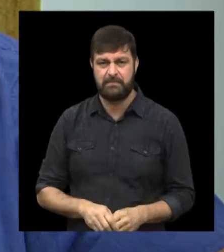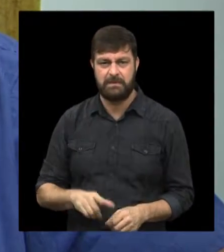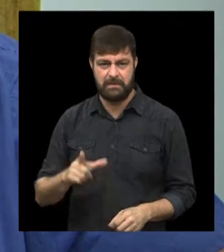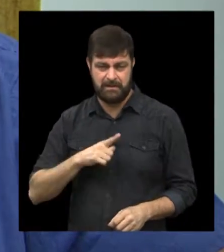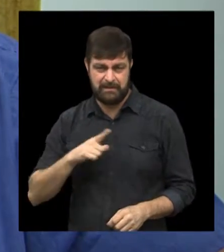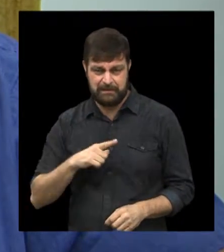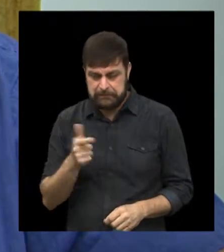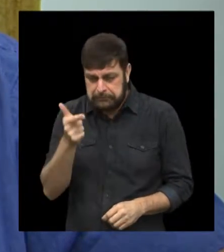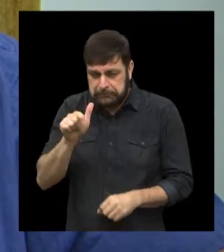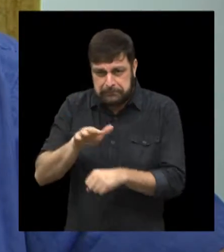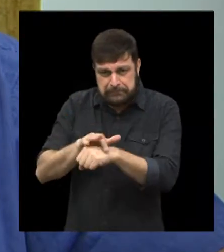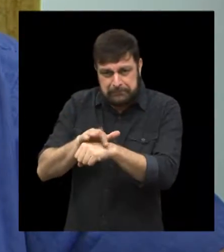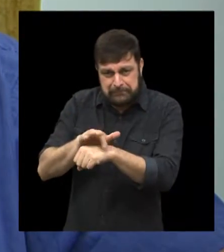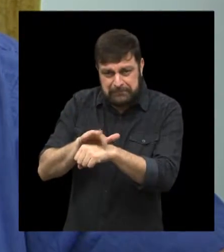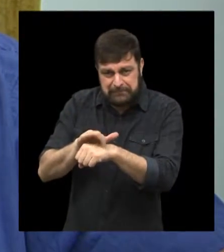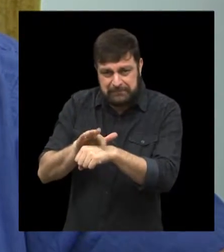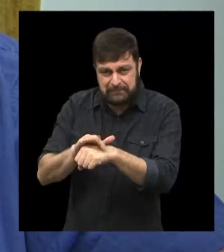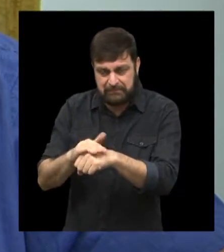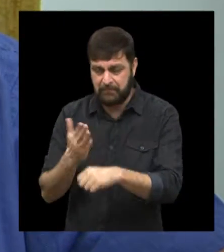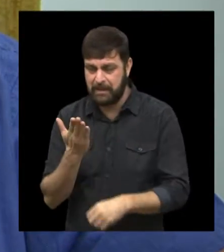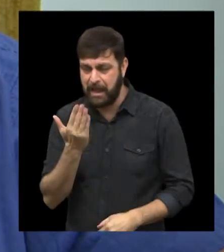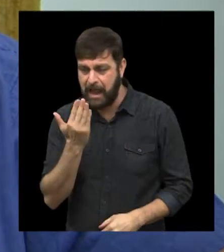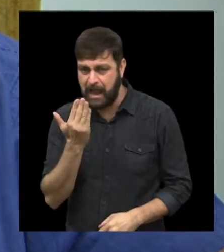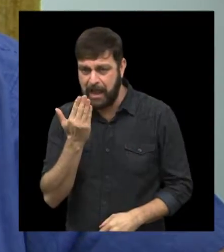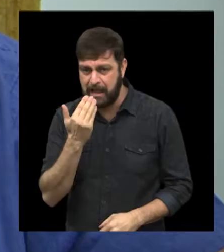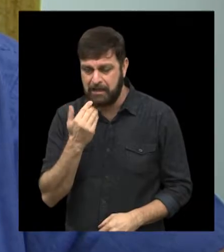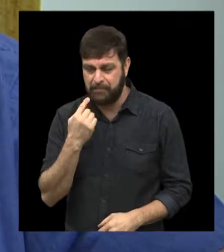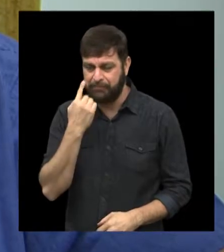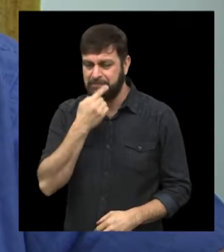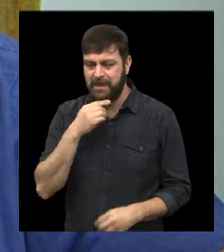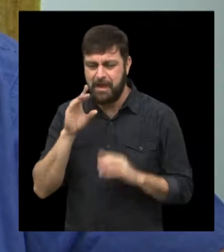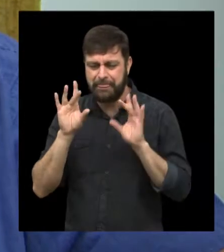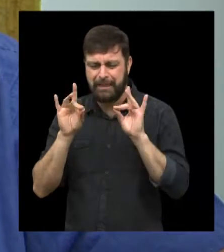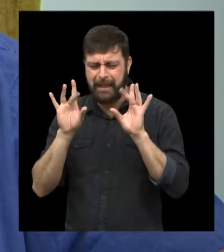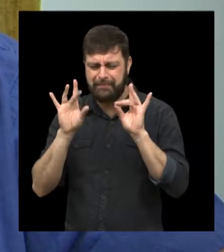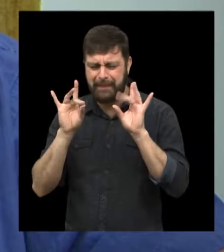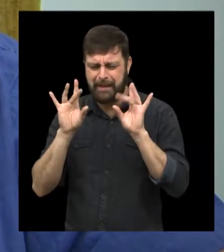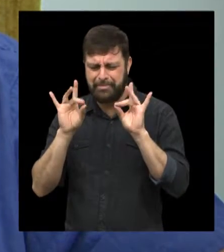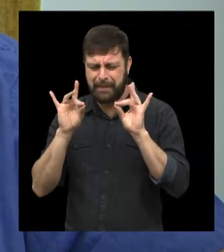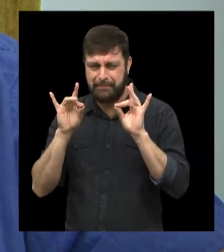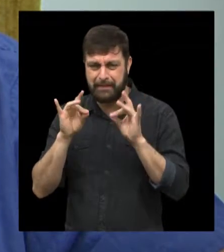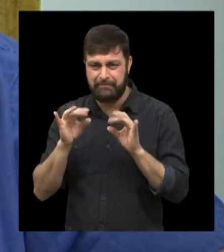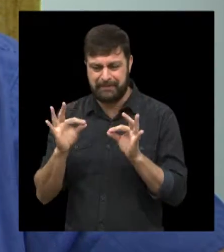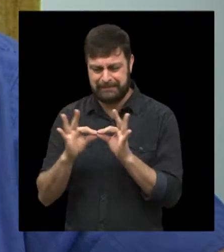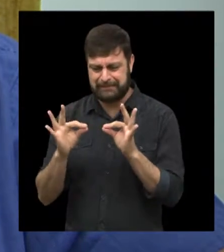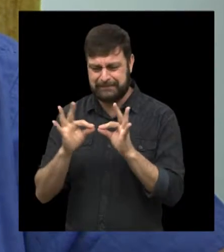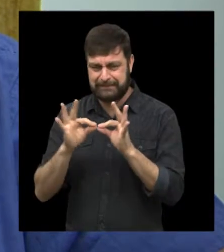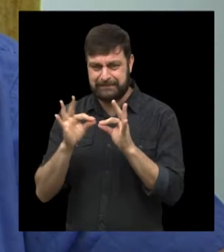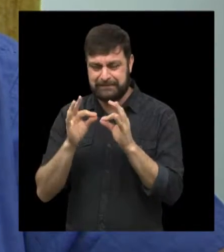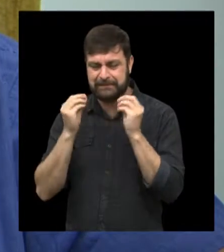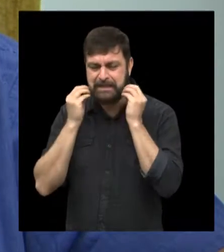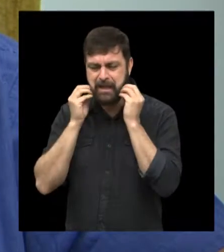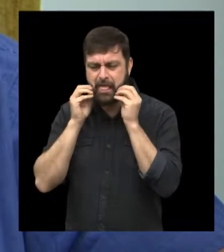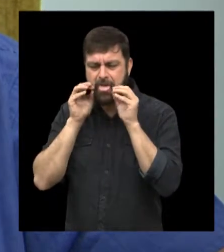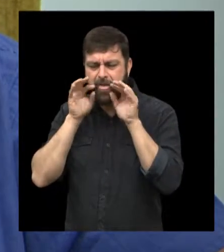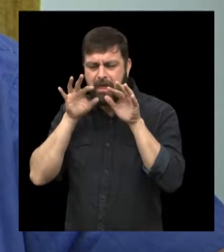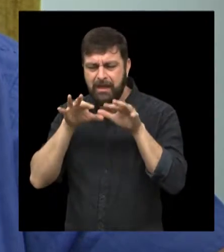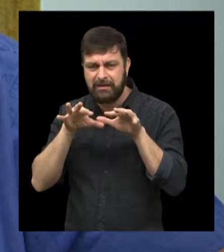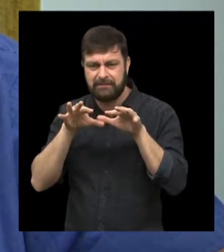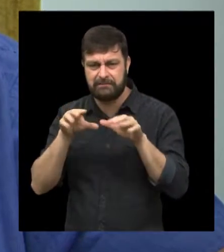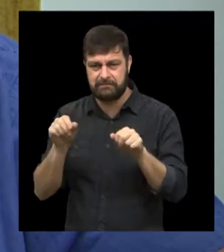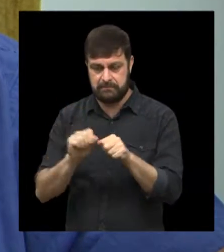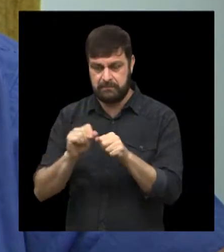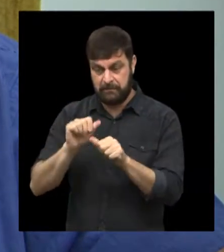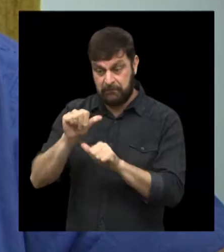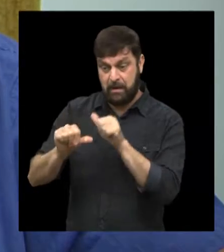casium, que é aquele resto de alimento, saliva, e pequenas células que se desprendem do organismo, que